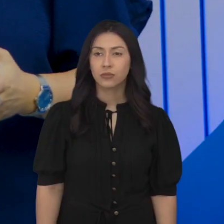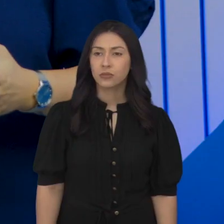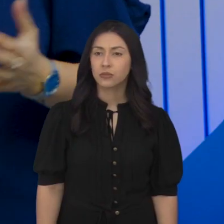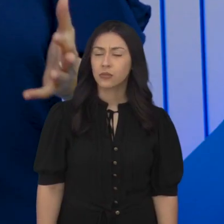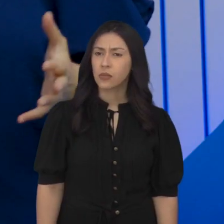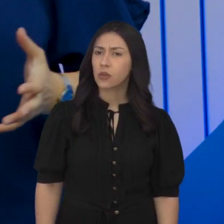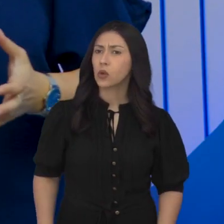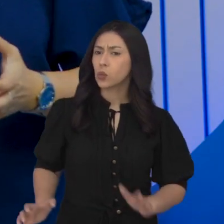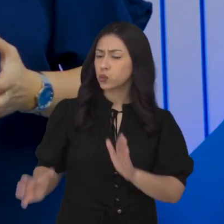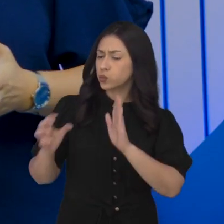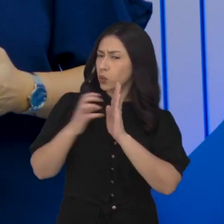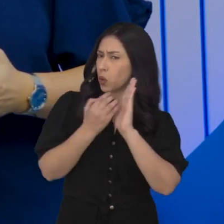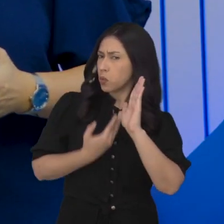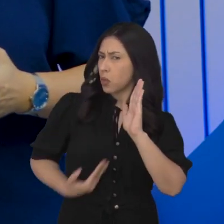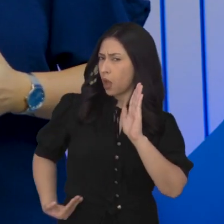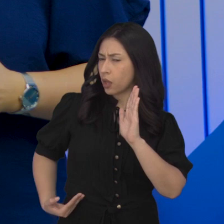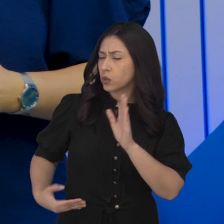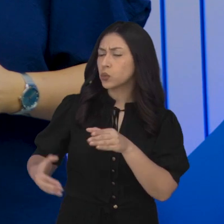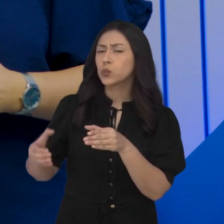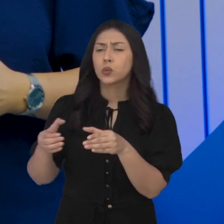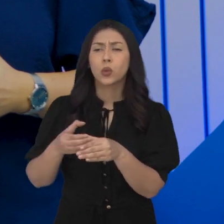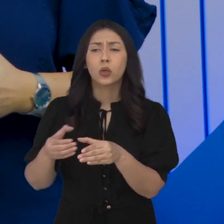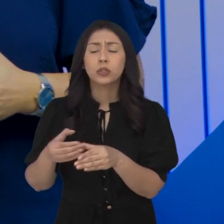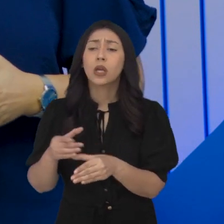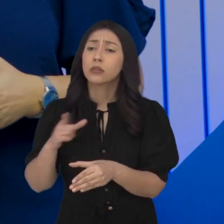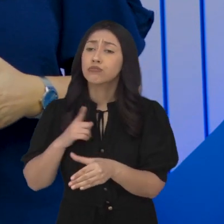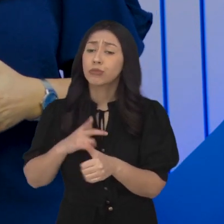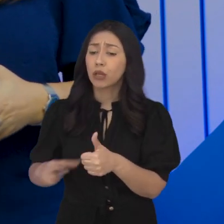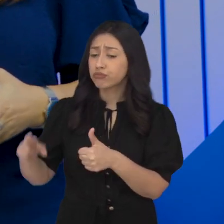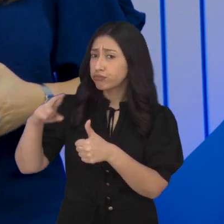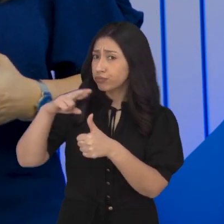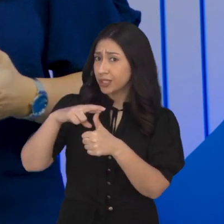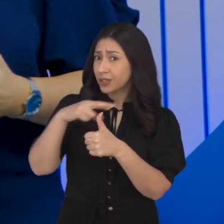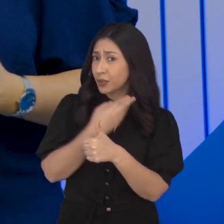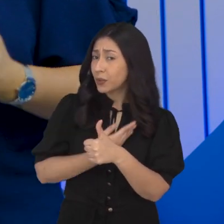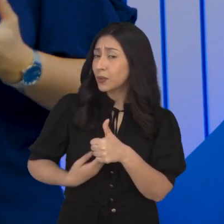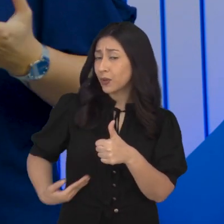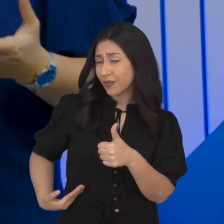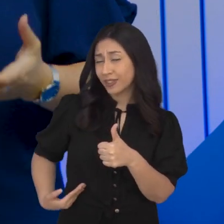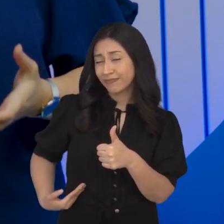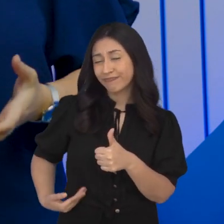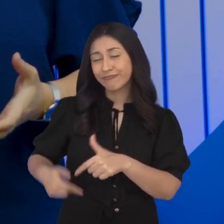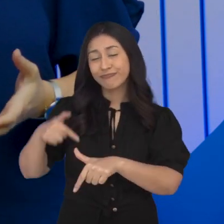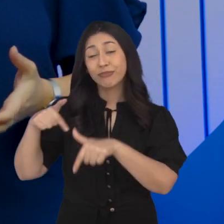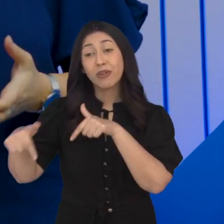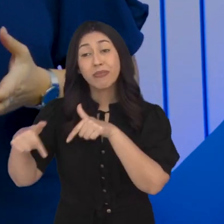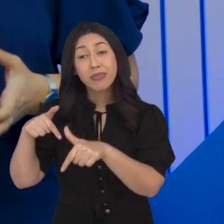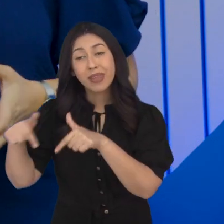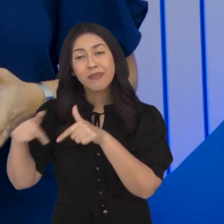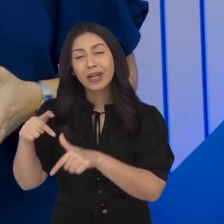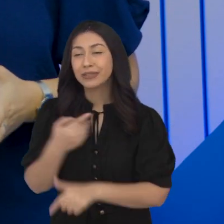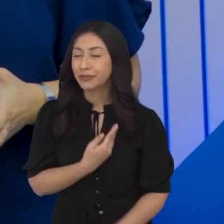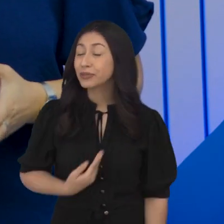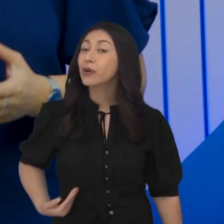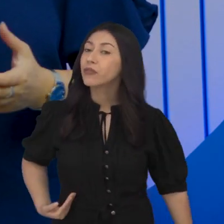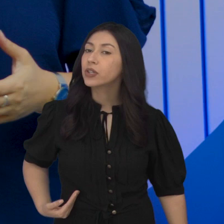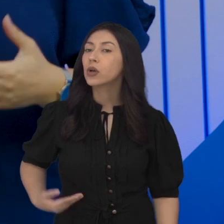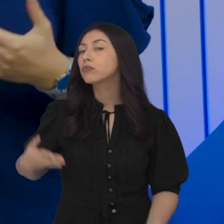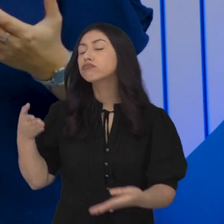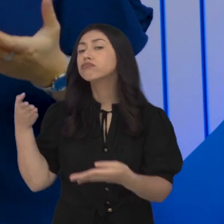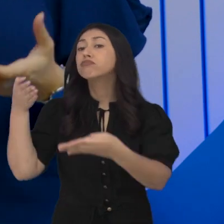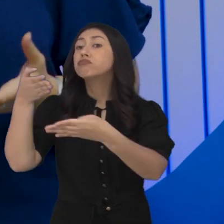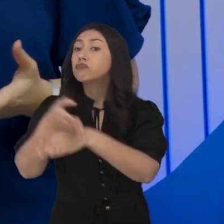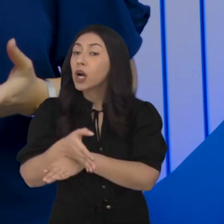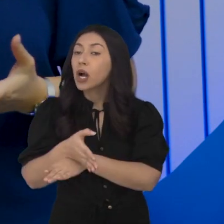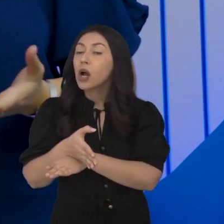Os servidores concursados são profissionais que ocupam cargos públicos, ou seja, um posto de trabalho na administração pública. O